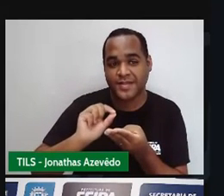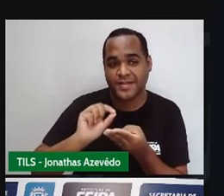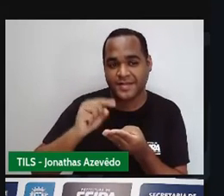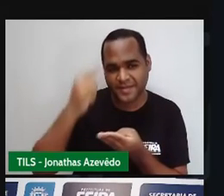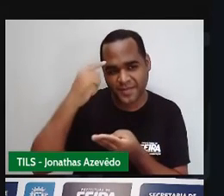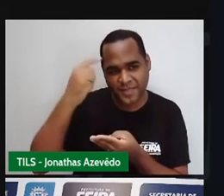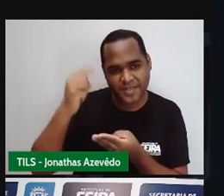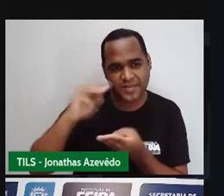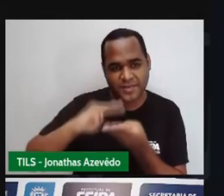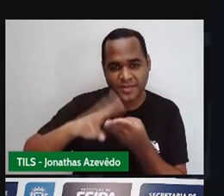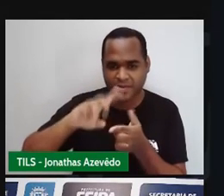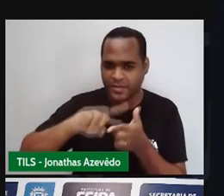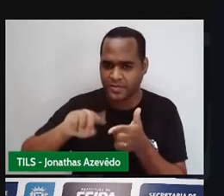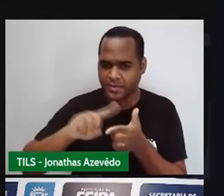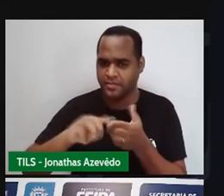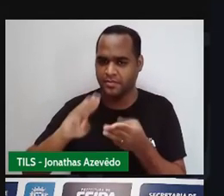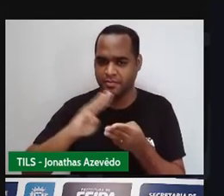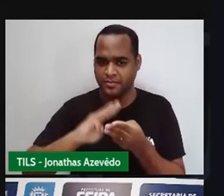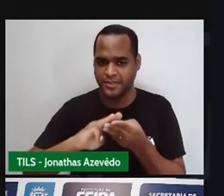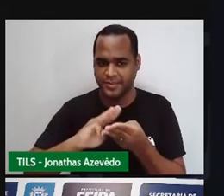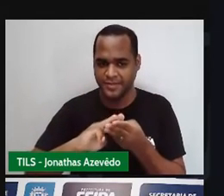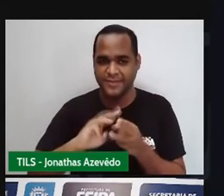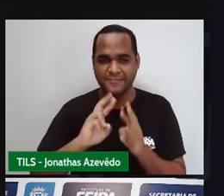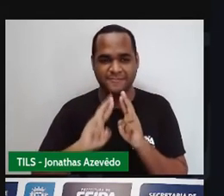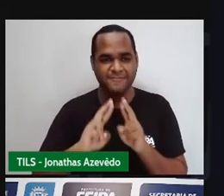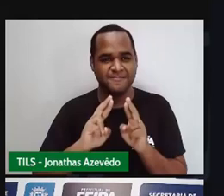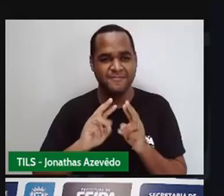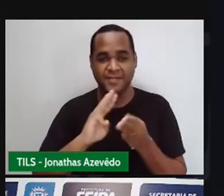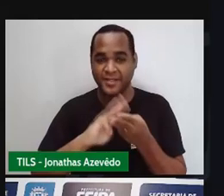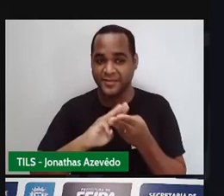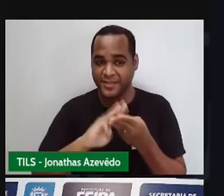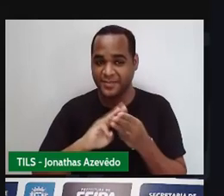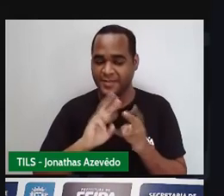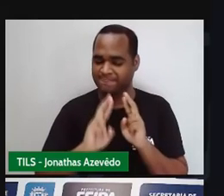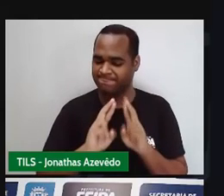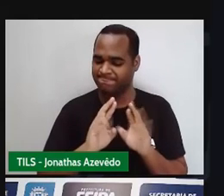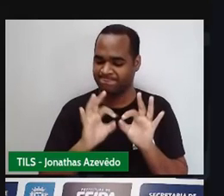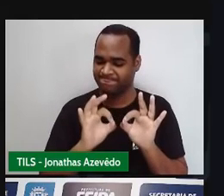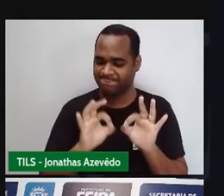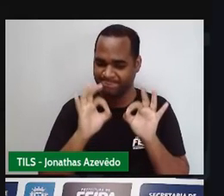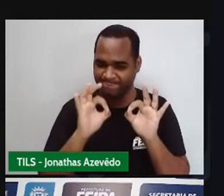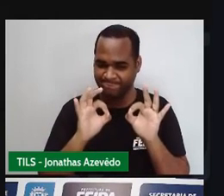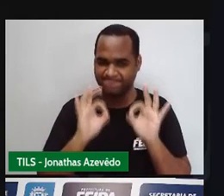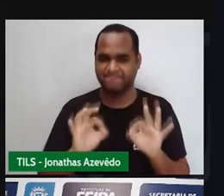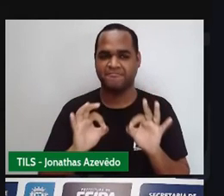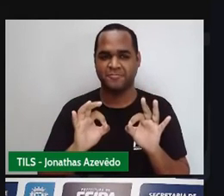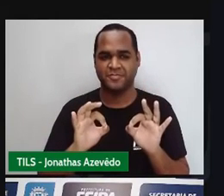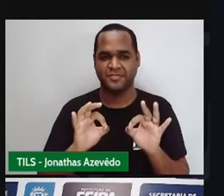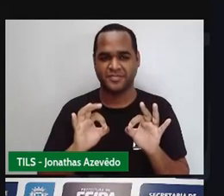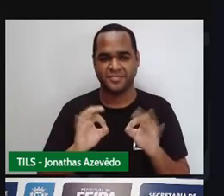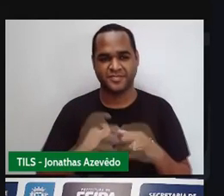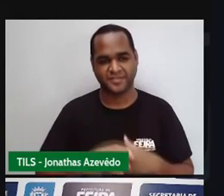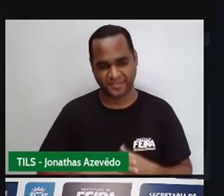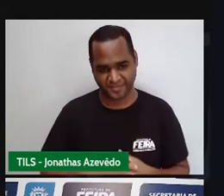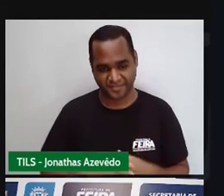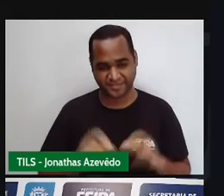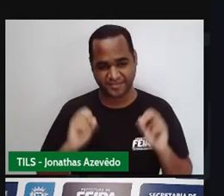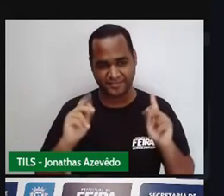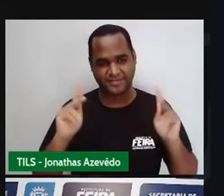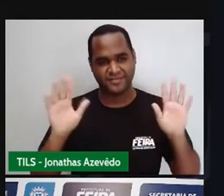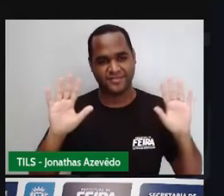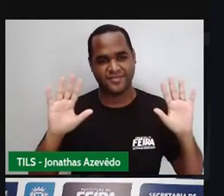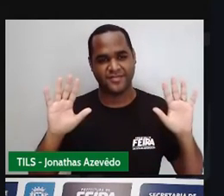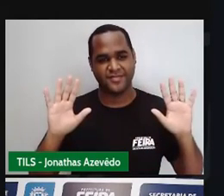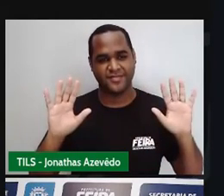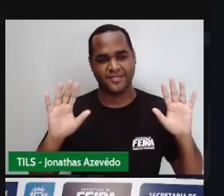essa ideia de que matemática é problema porque matemática não é problema matemática na verdade é solução valeu até